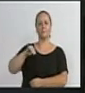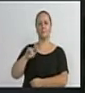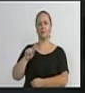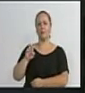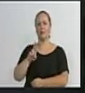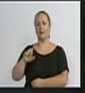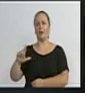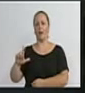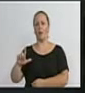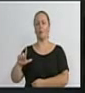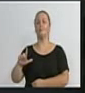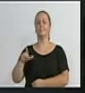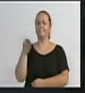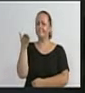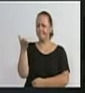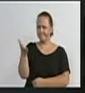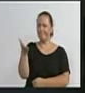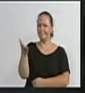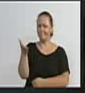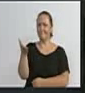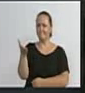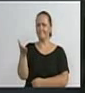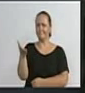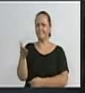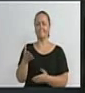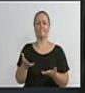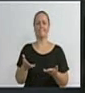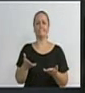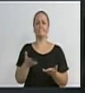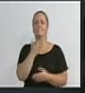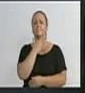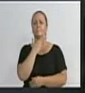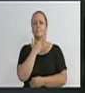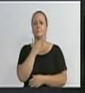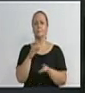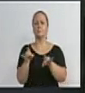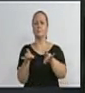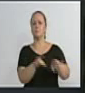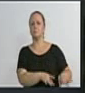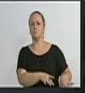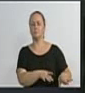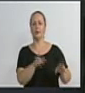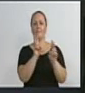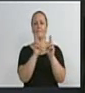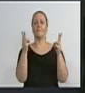Miguelão, deixou o bairro da velha. O destino